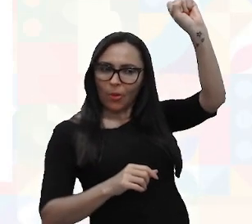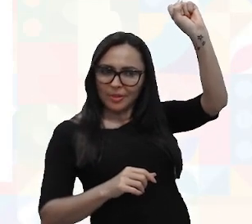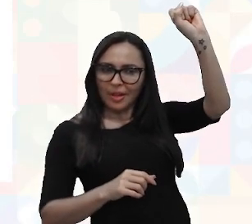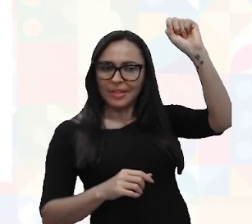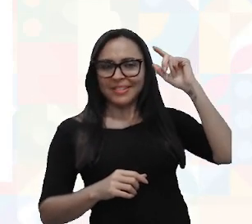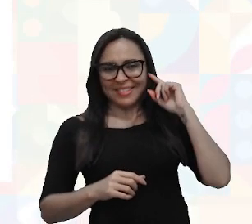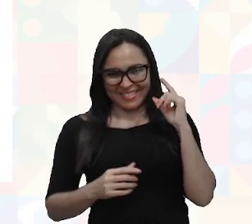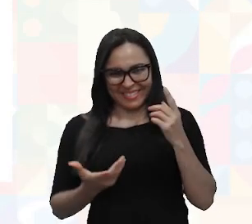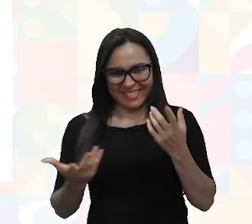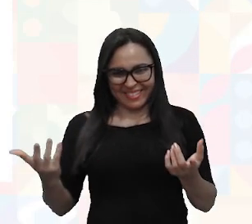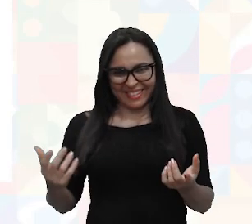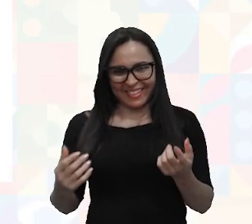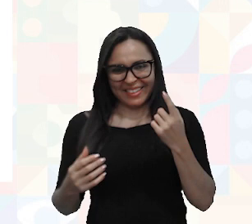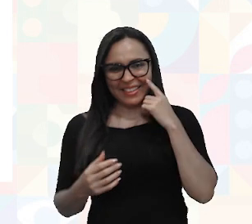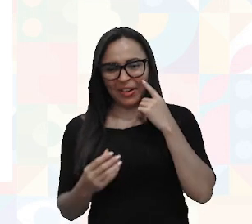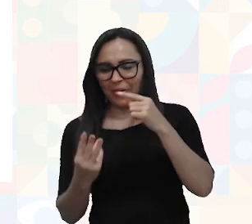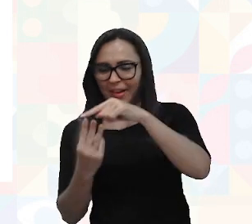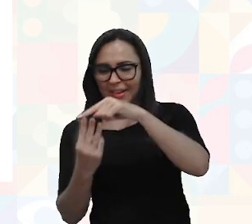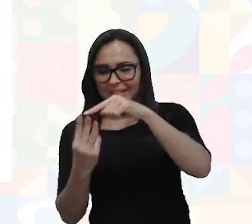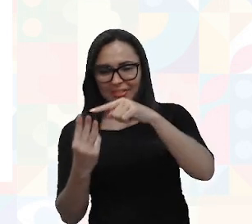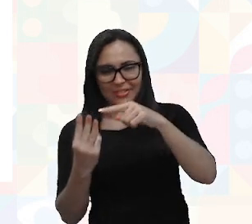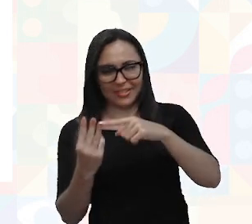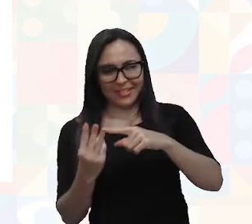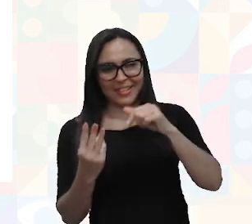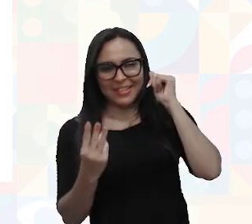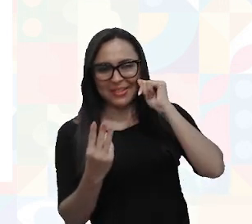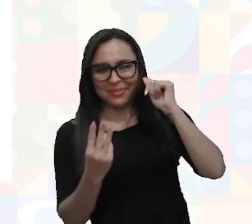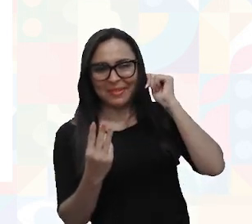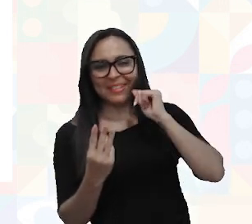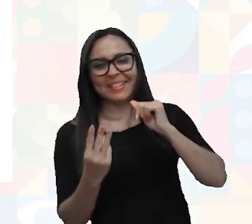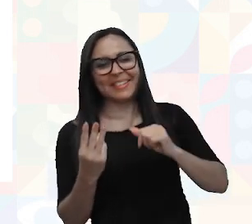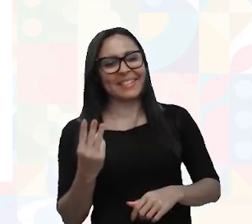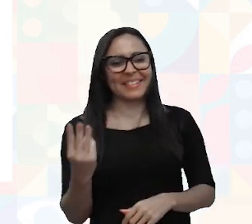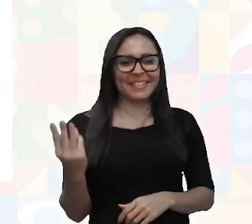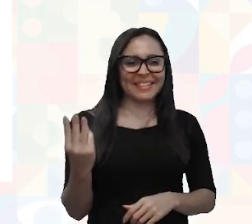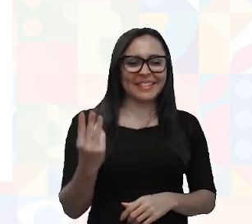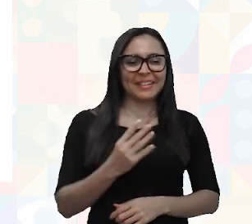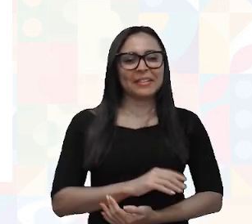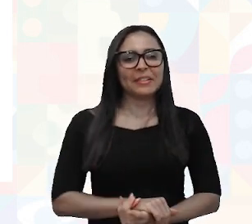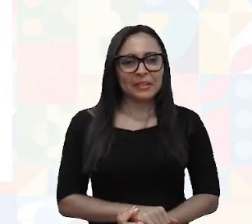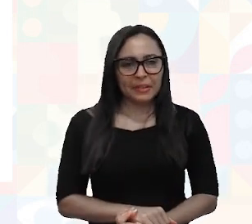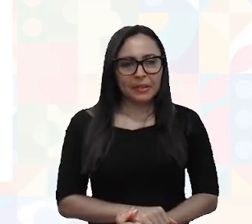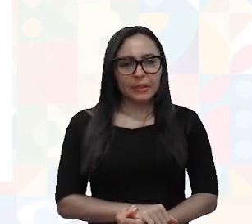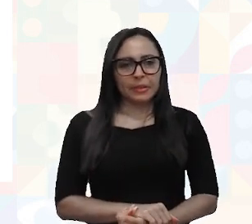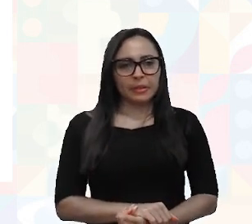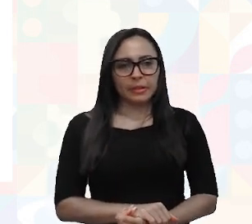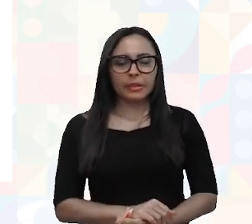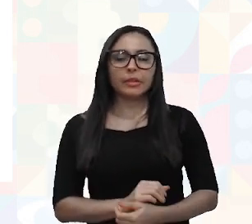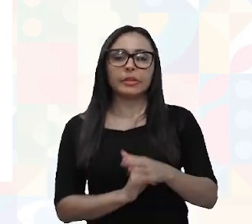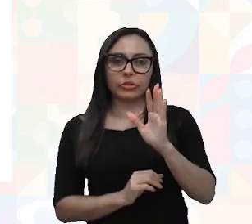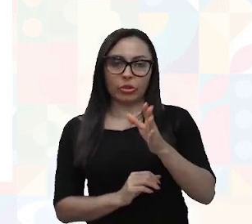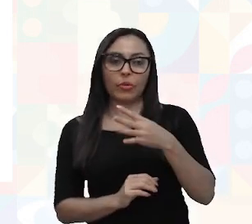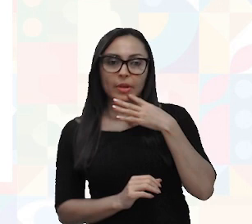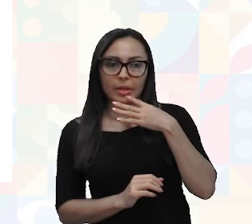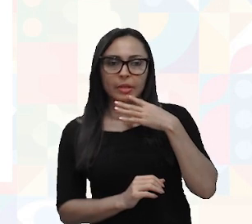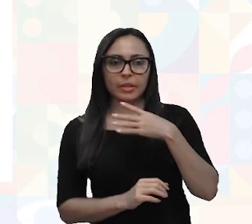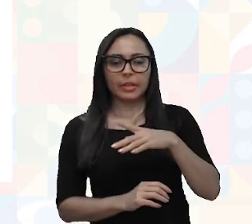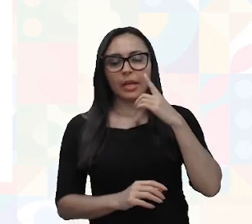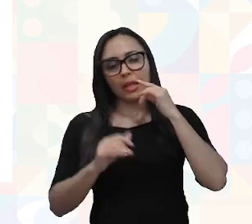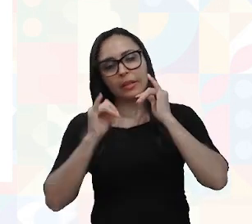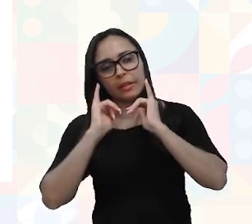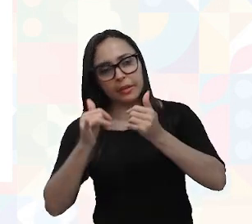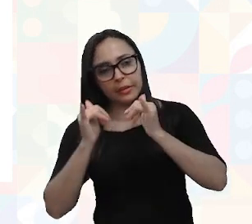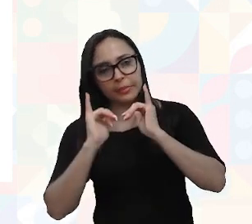florzinha, florzinha docinho, e lindinha, enfim, esse aí já vinha, né, na narrativa aí das